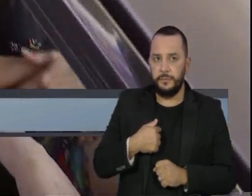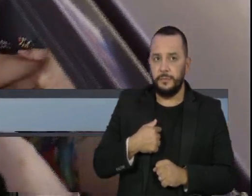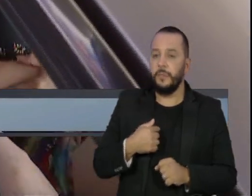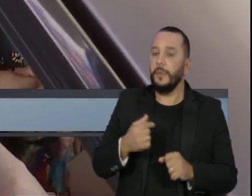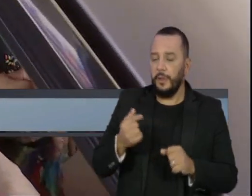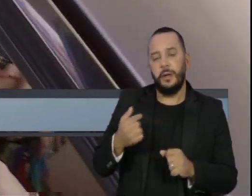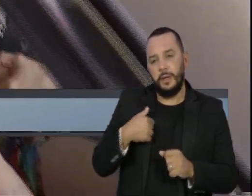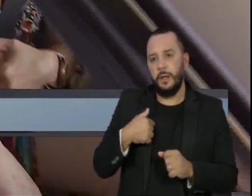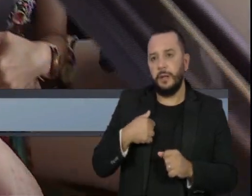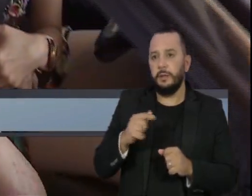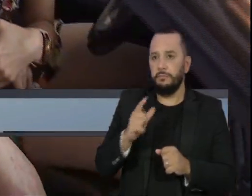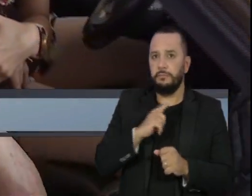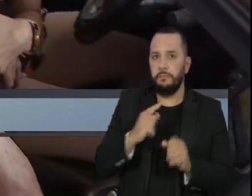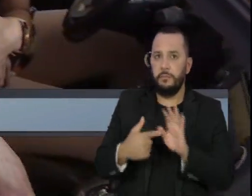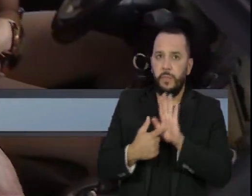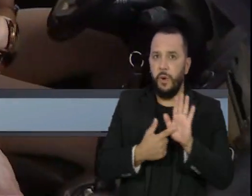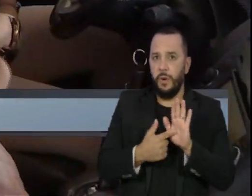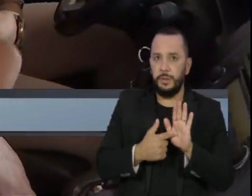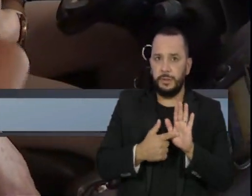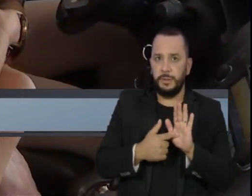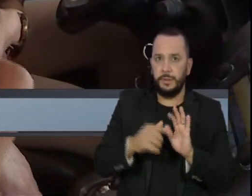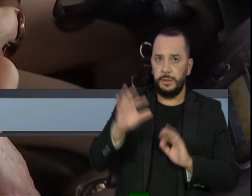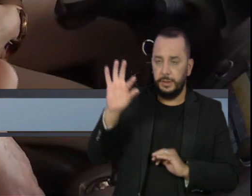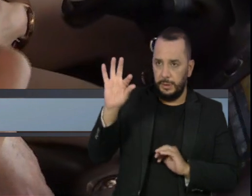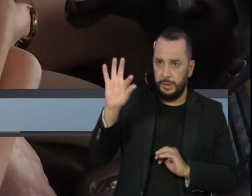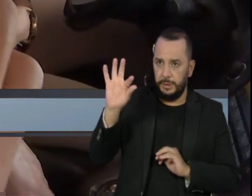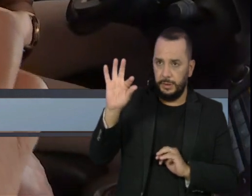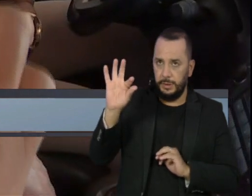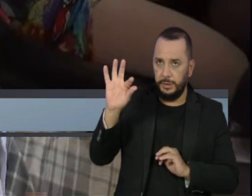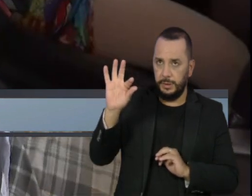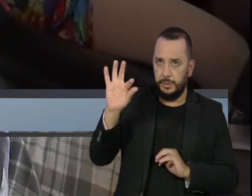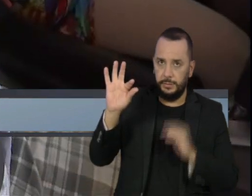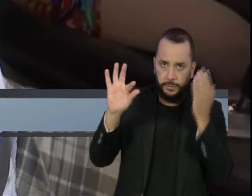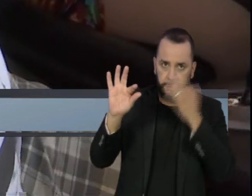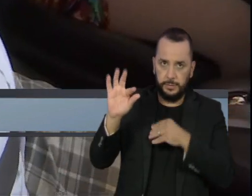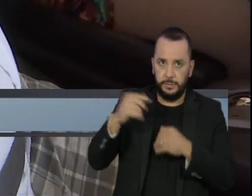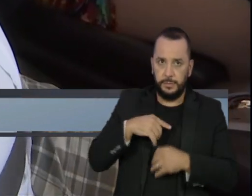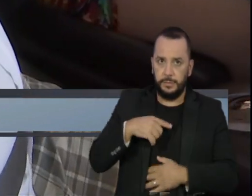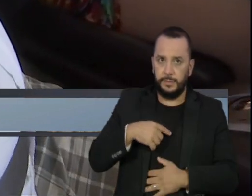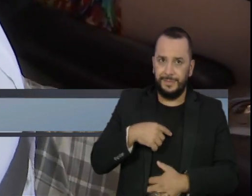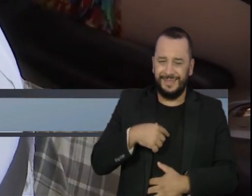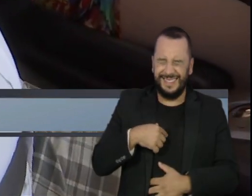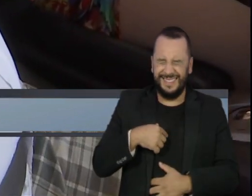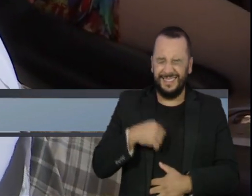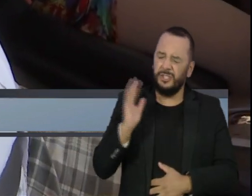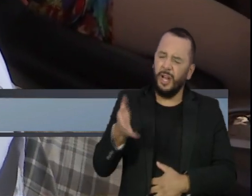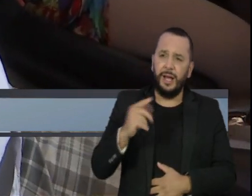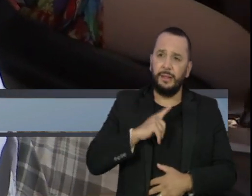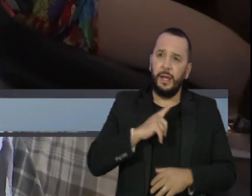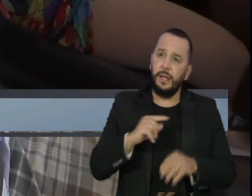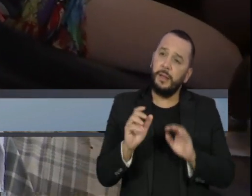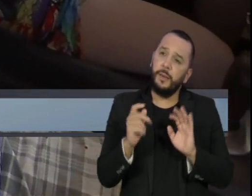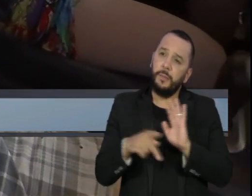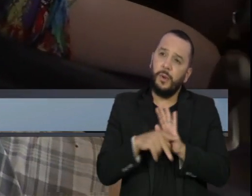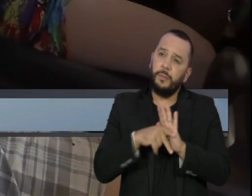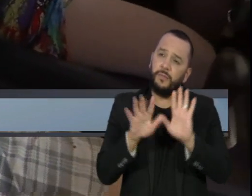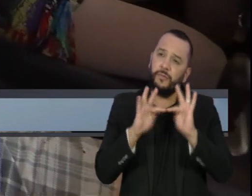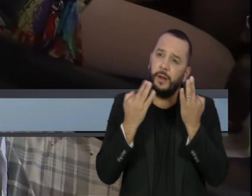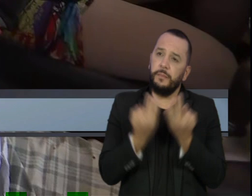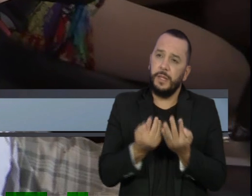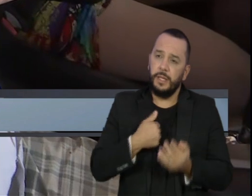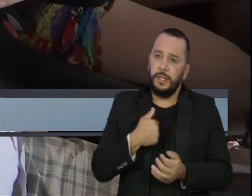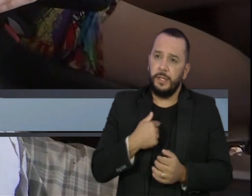carro, apresenta a seringa com o líquido dentro. Em geral, a gente prefere apresentar a seringa para o familiar